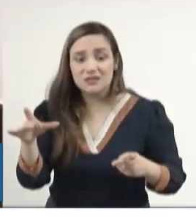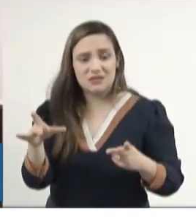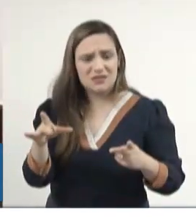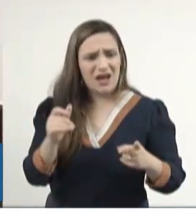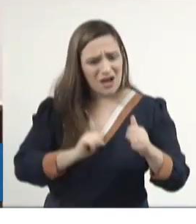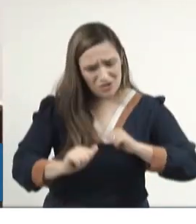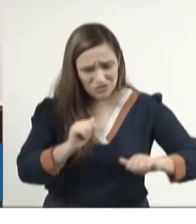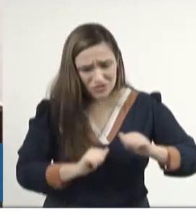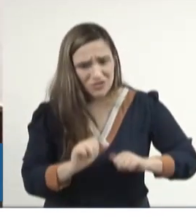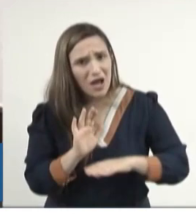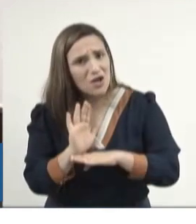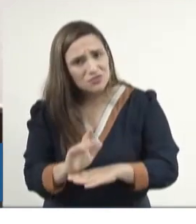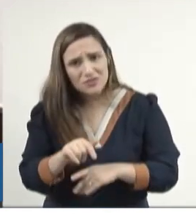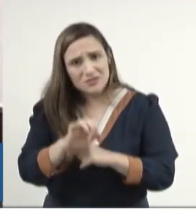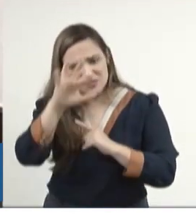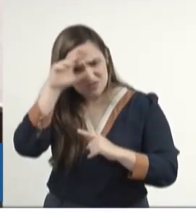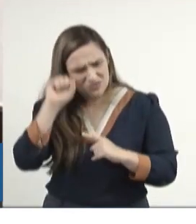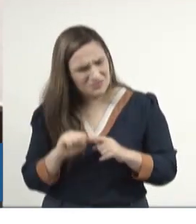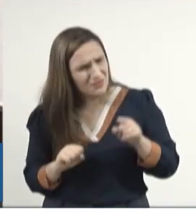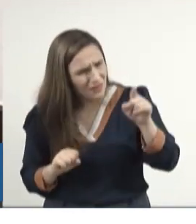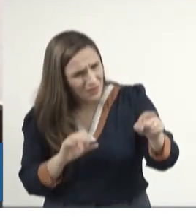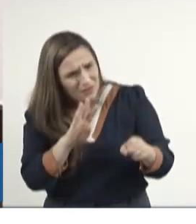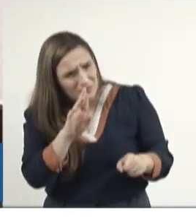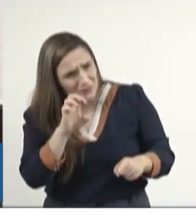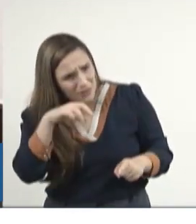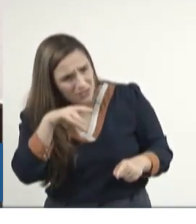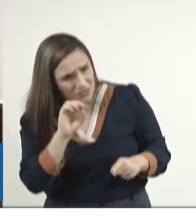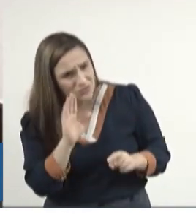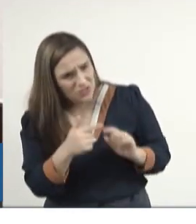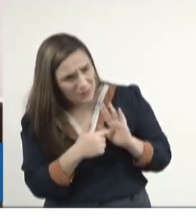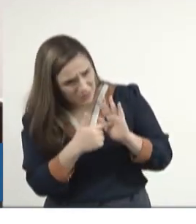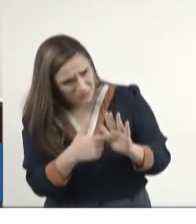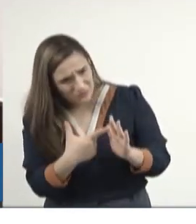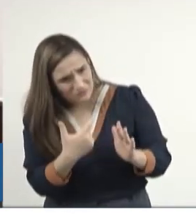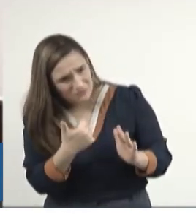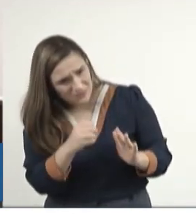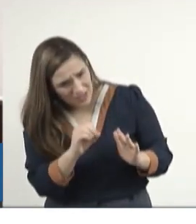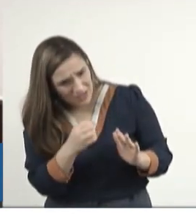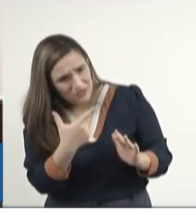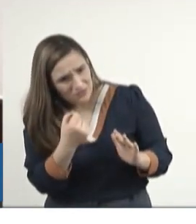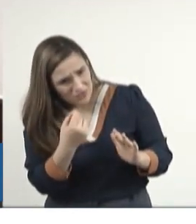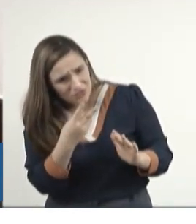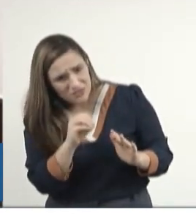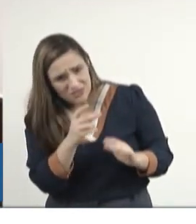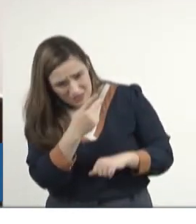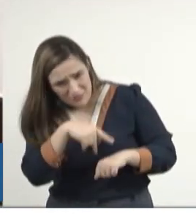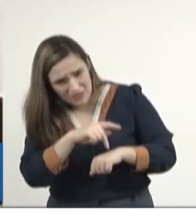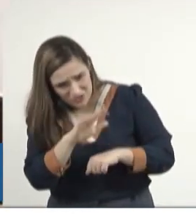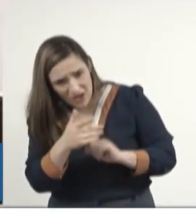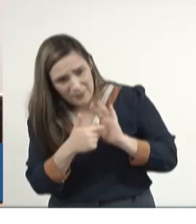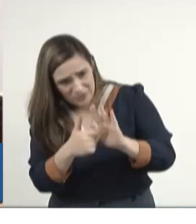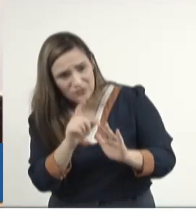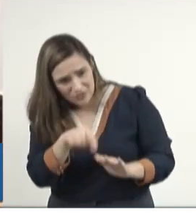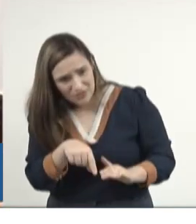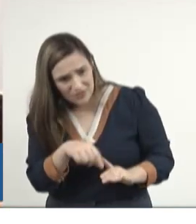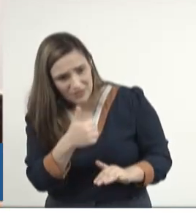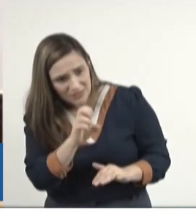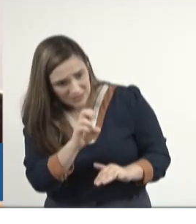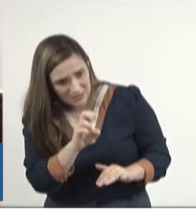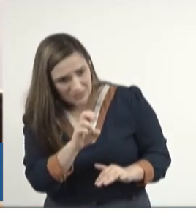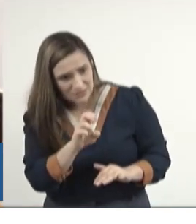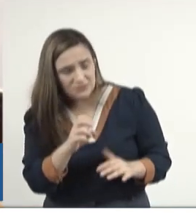cada um tem aqui no Estado, o Breno deve ter apresentado em 10, 20, 30 países, no mínimo. Já deve ter feito 15.